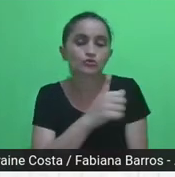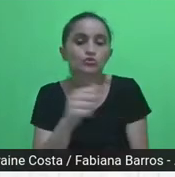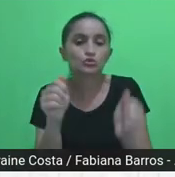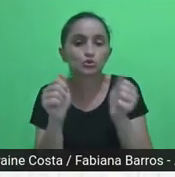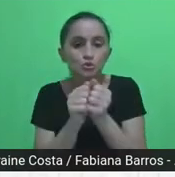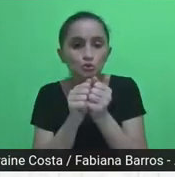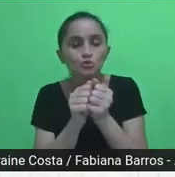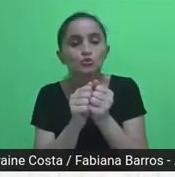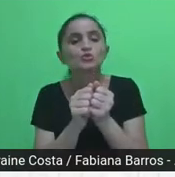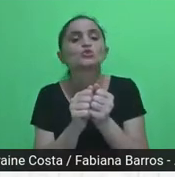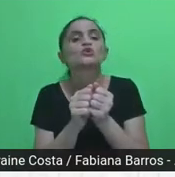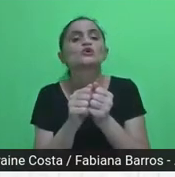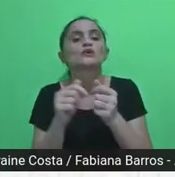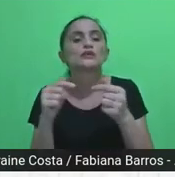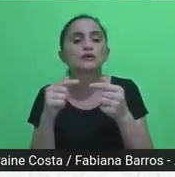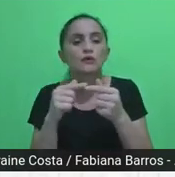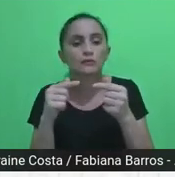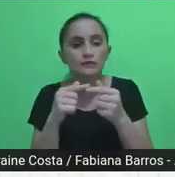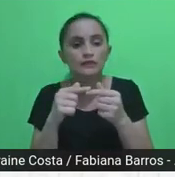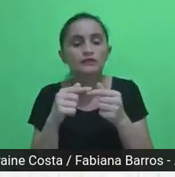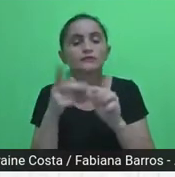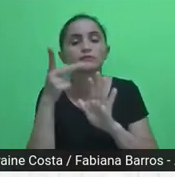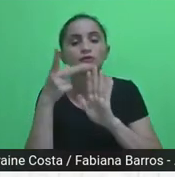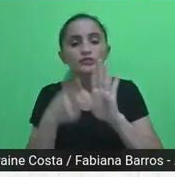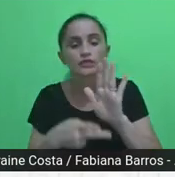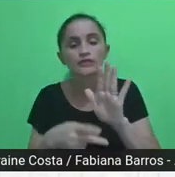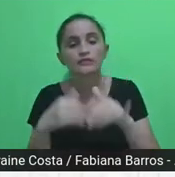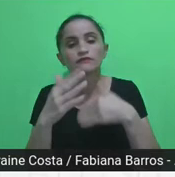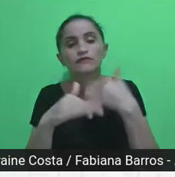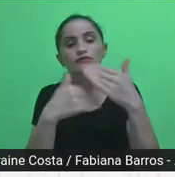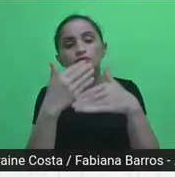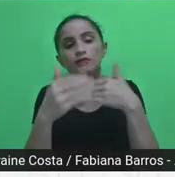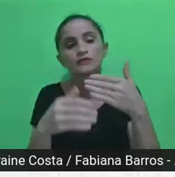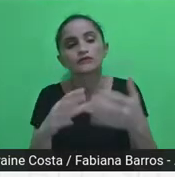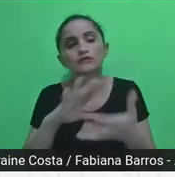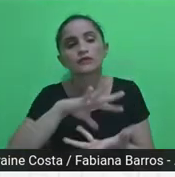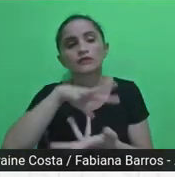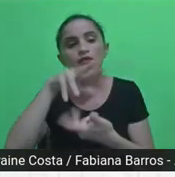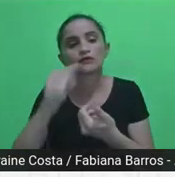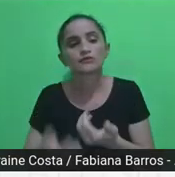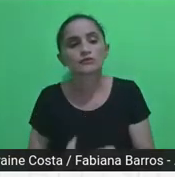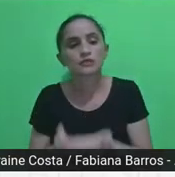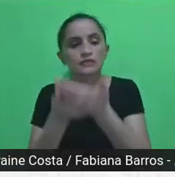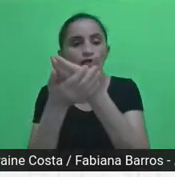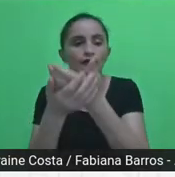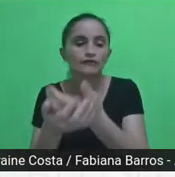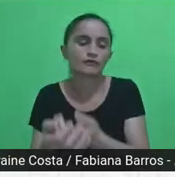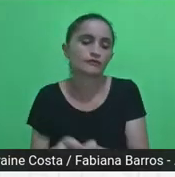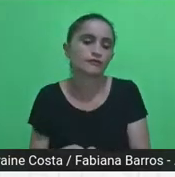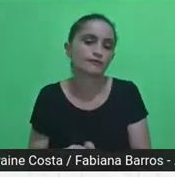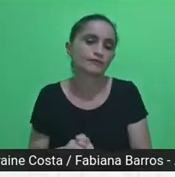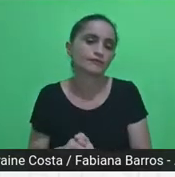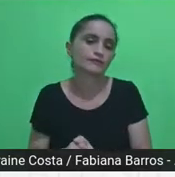sustentável desses territórios. A nossa vice-presidência de